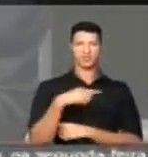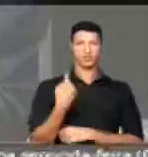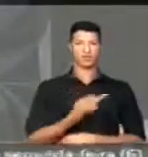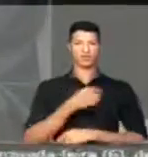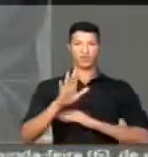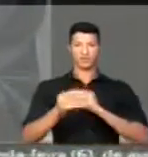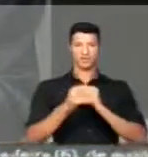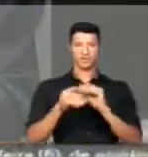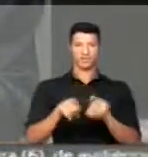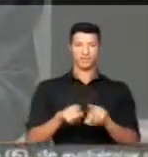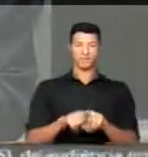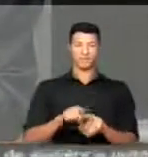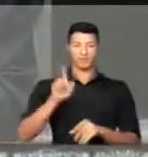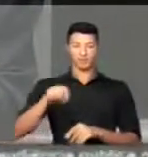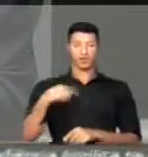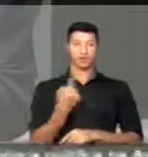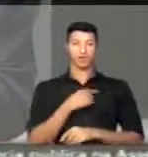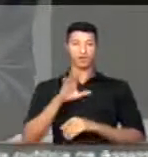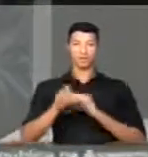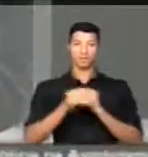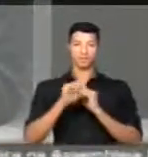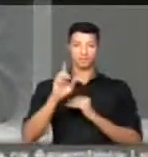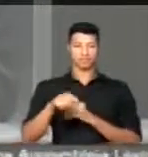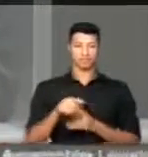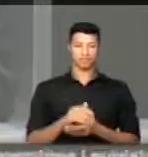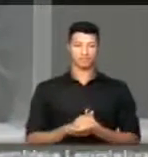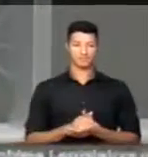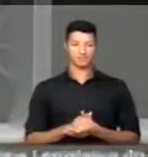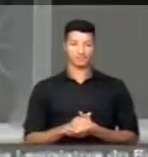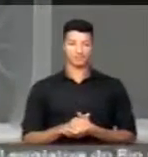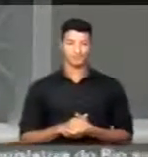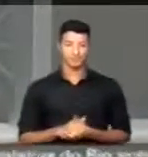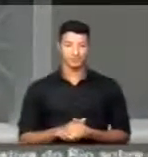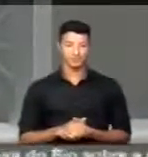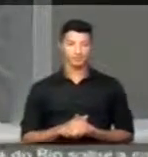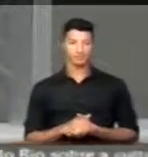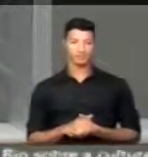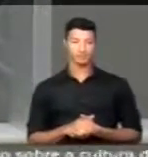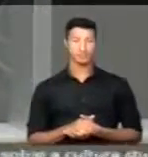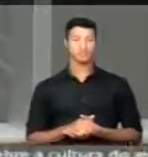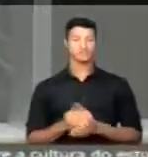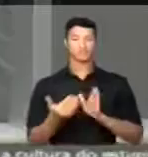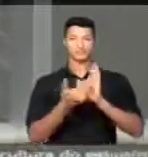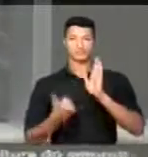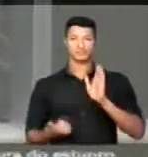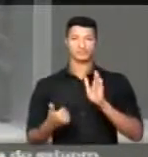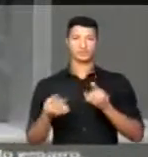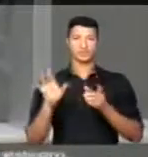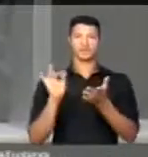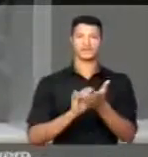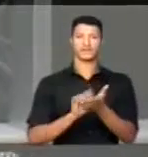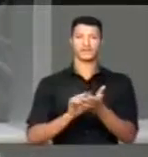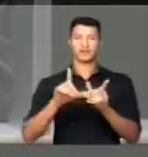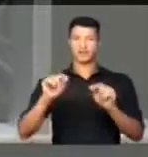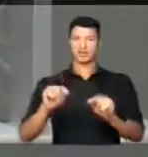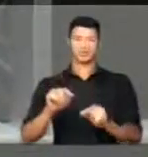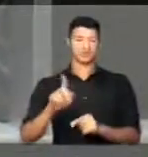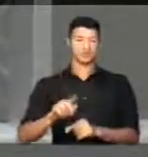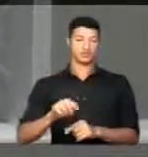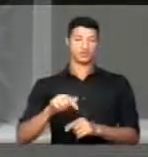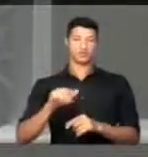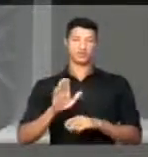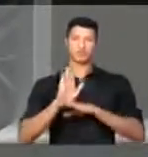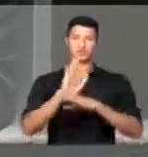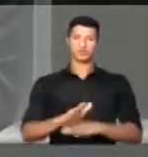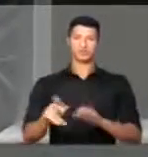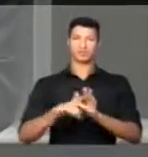nossa emenda, que fala em suprimir exatamente isso, as